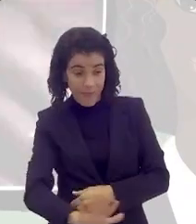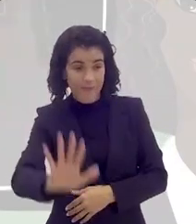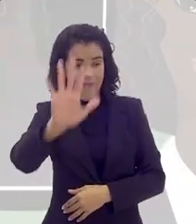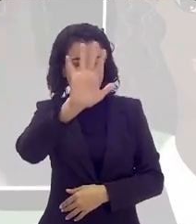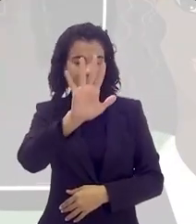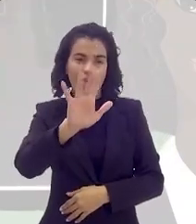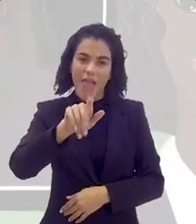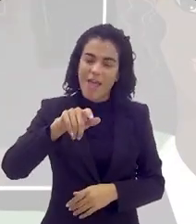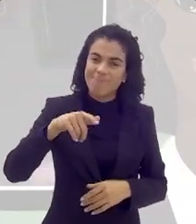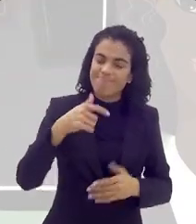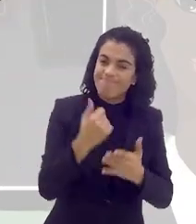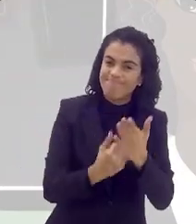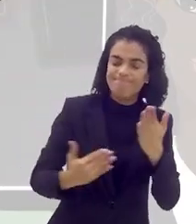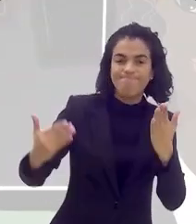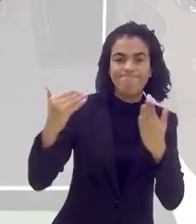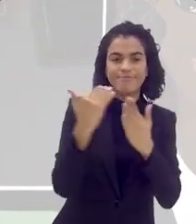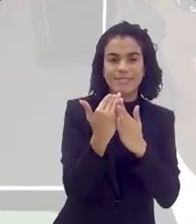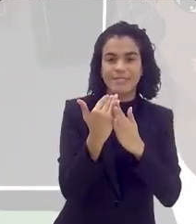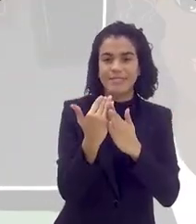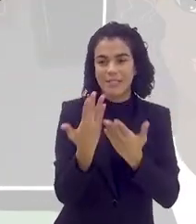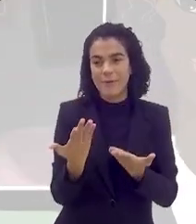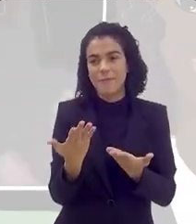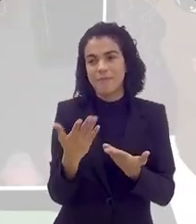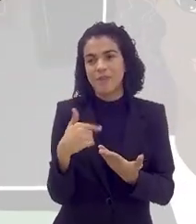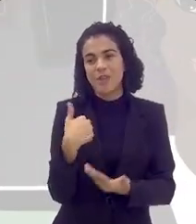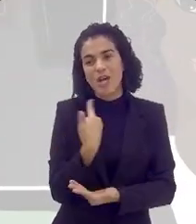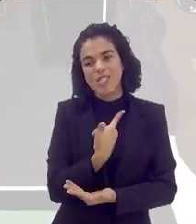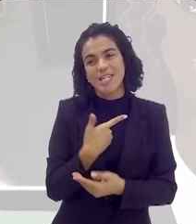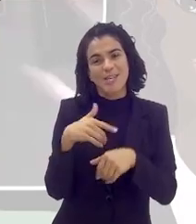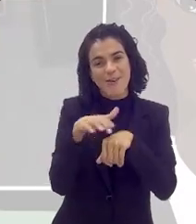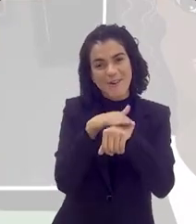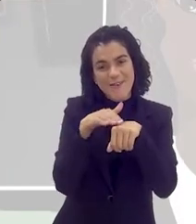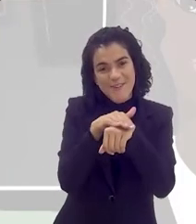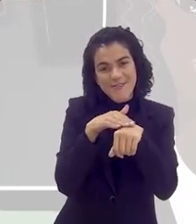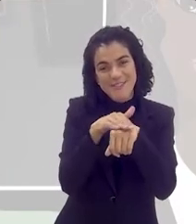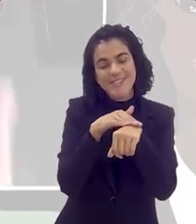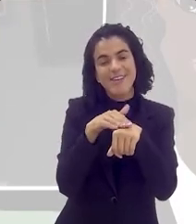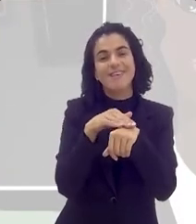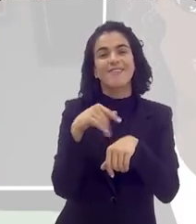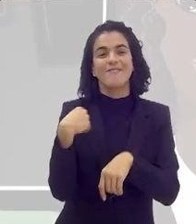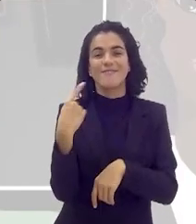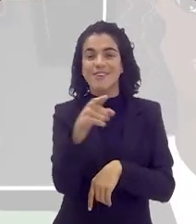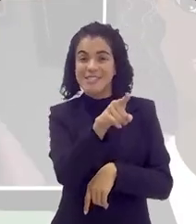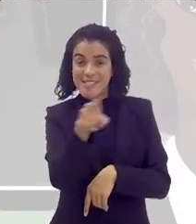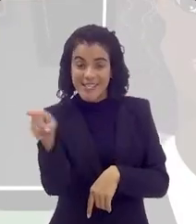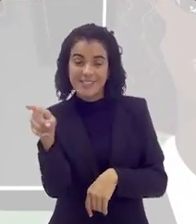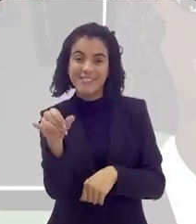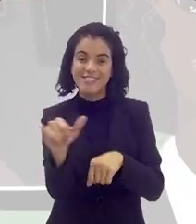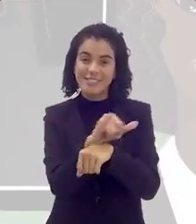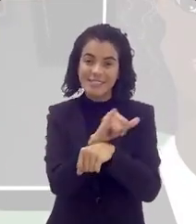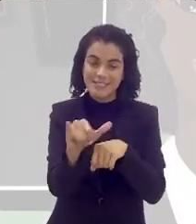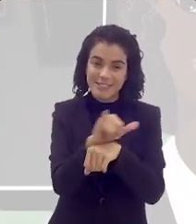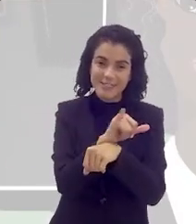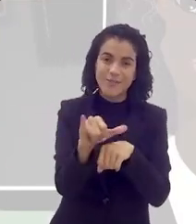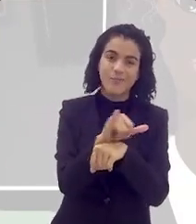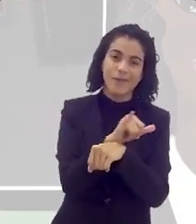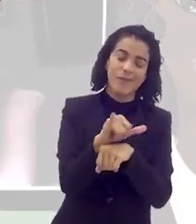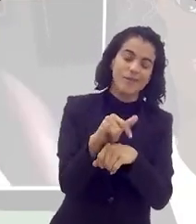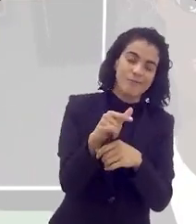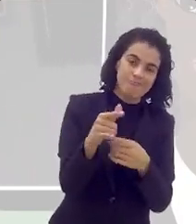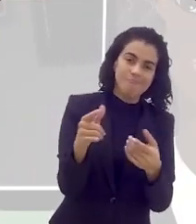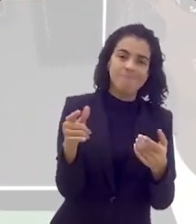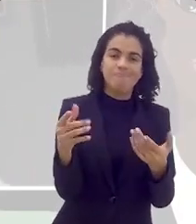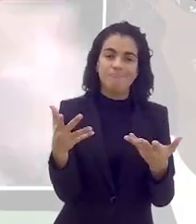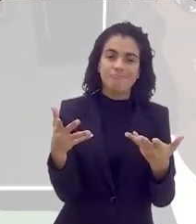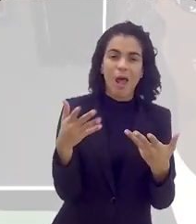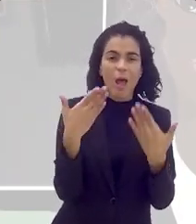o estereótipo, ele é reforçado, então, a gente tá aqui dando, né, vocês são um instrumento pra que dê voz, pra